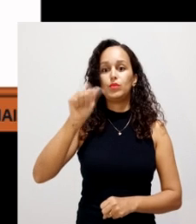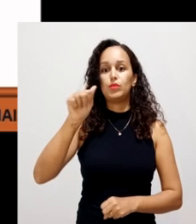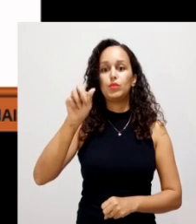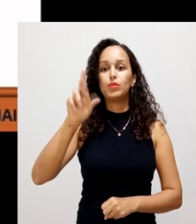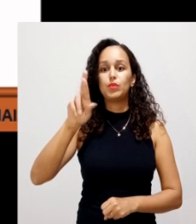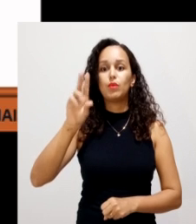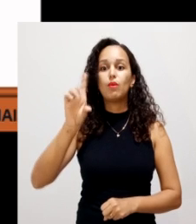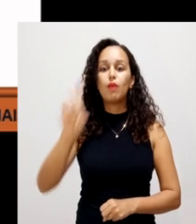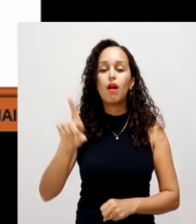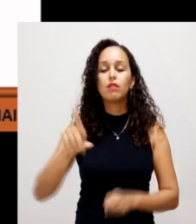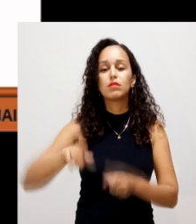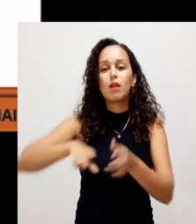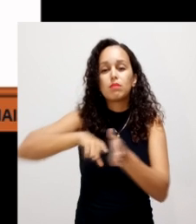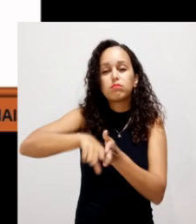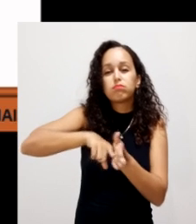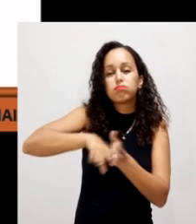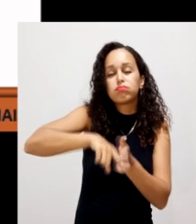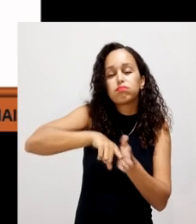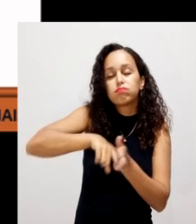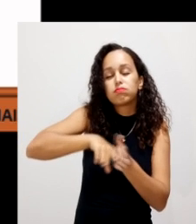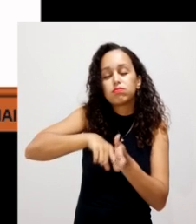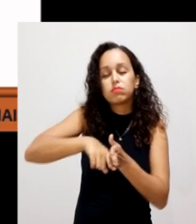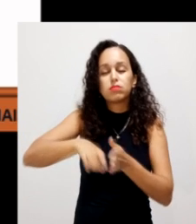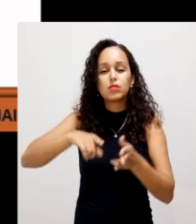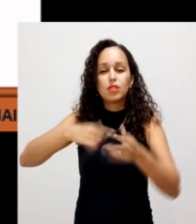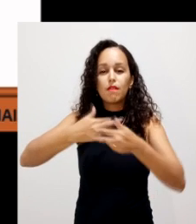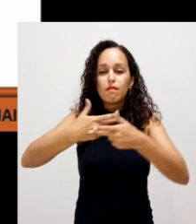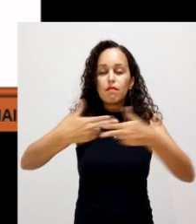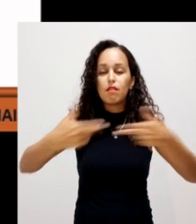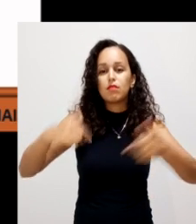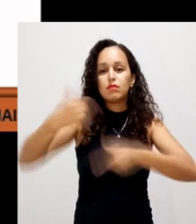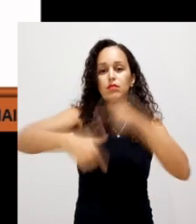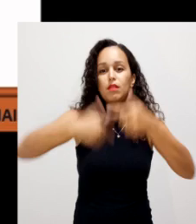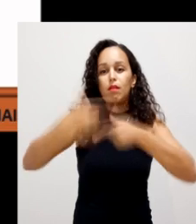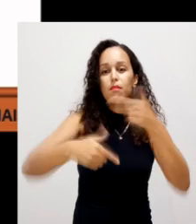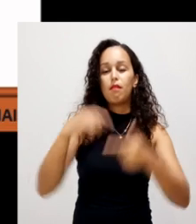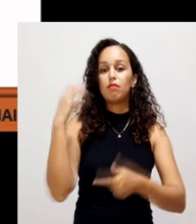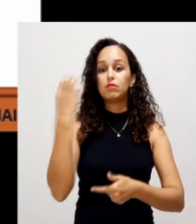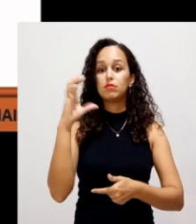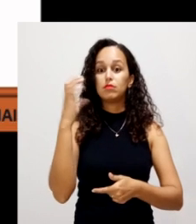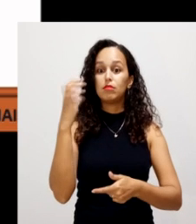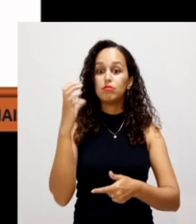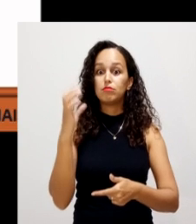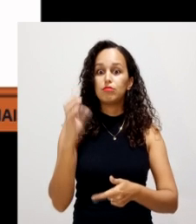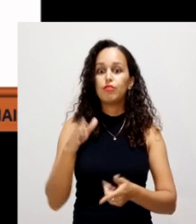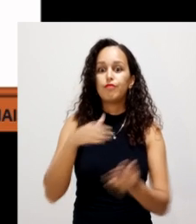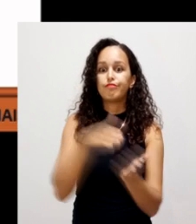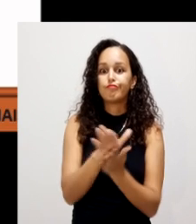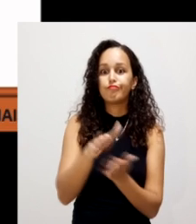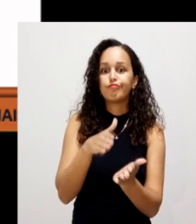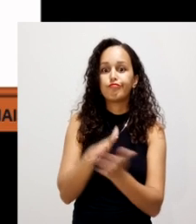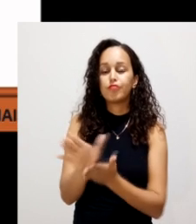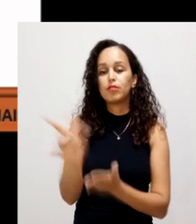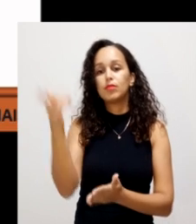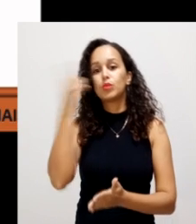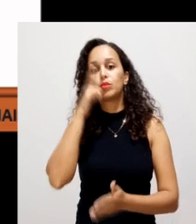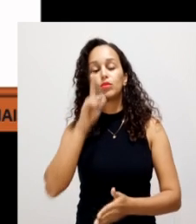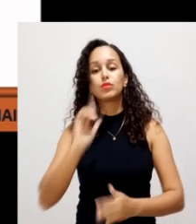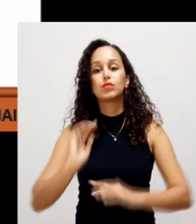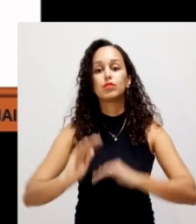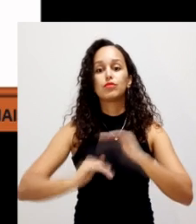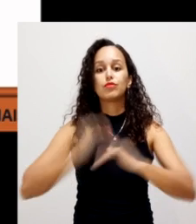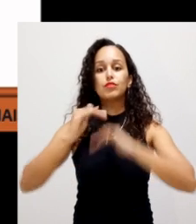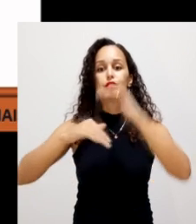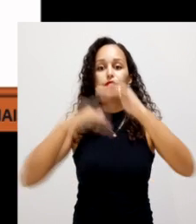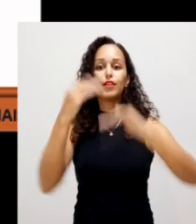pesquisas, né, vários trabalhos científicos foram lançados para desenvolver essa técnica,